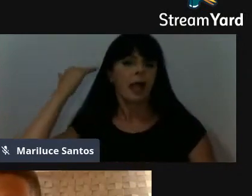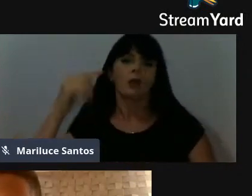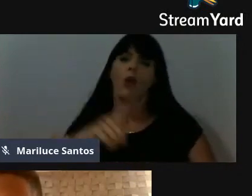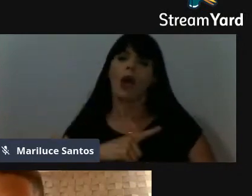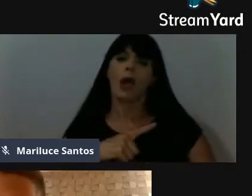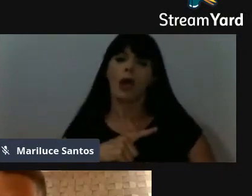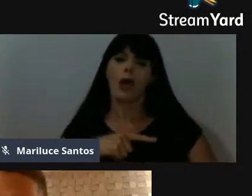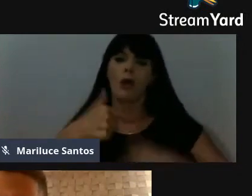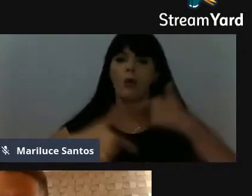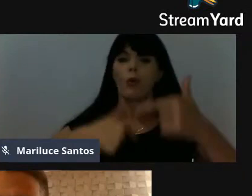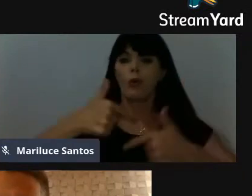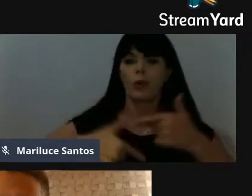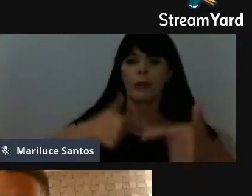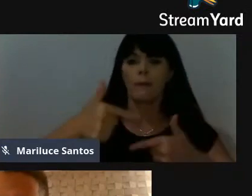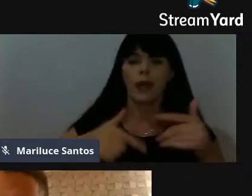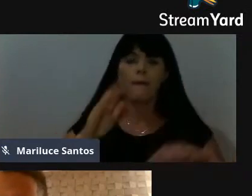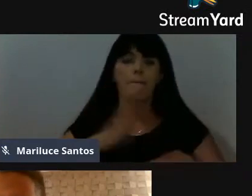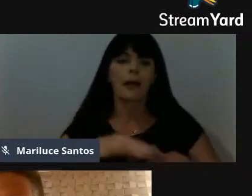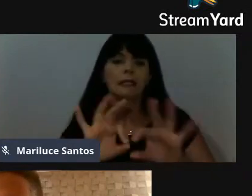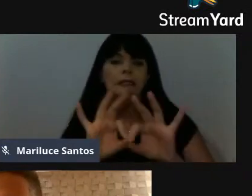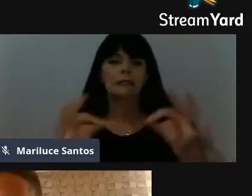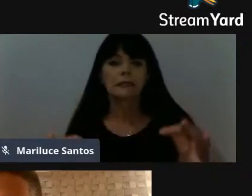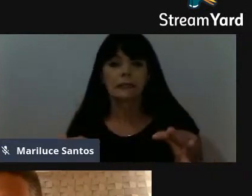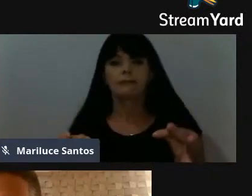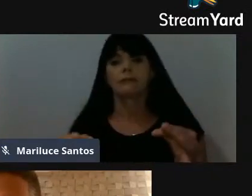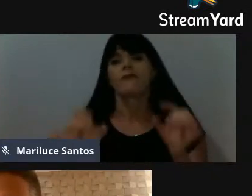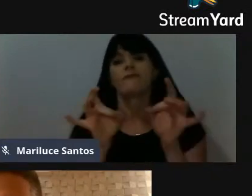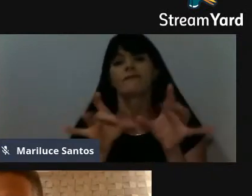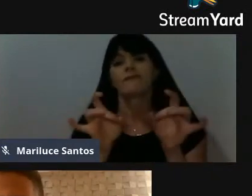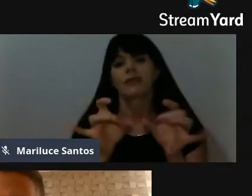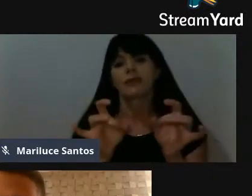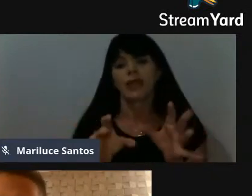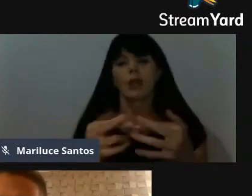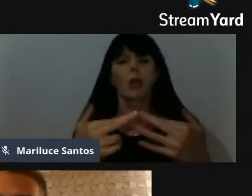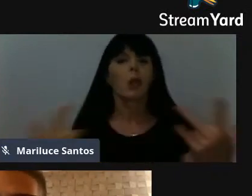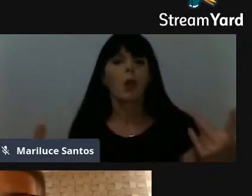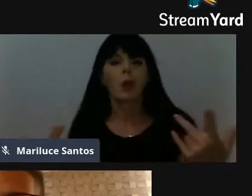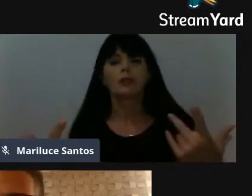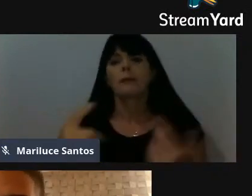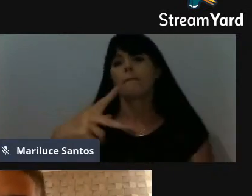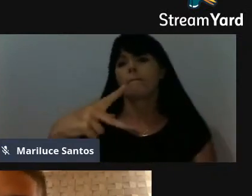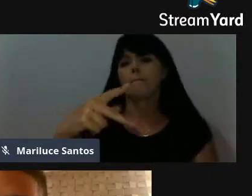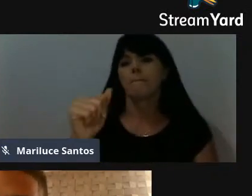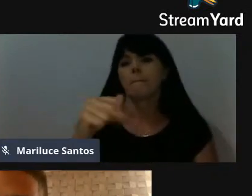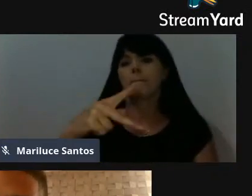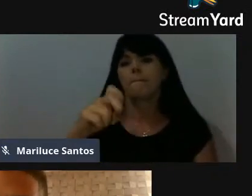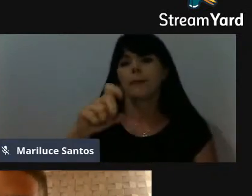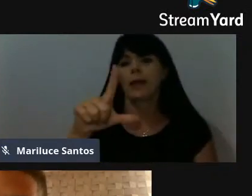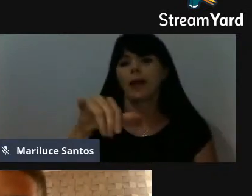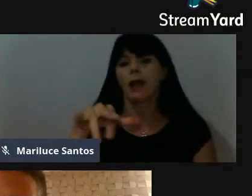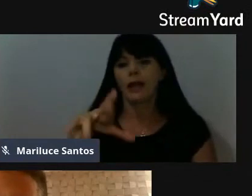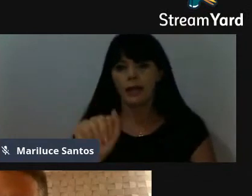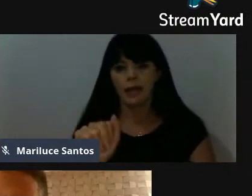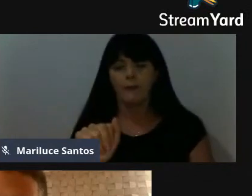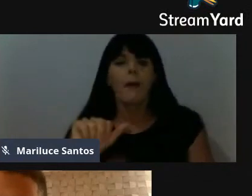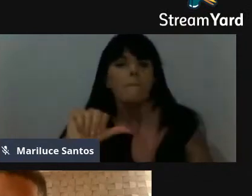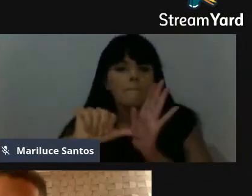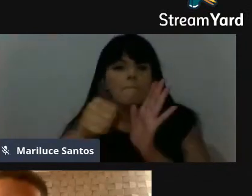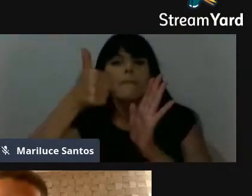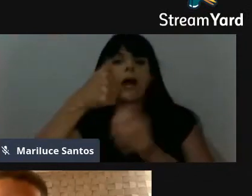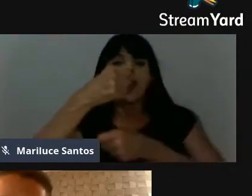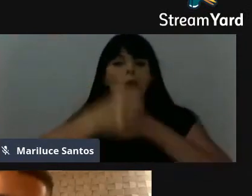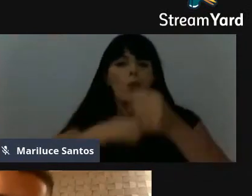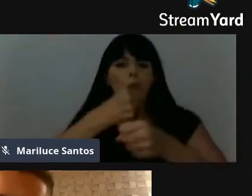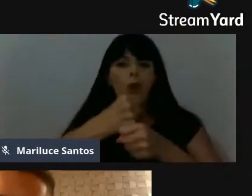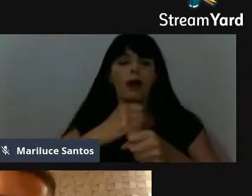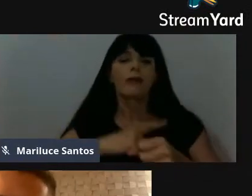Na época, trabalhava em uma... Eu tinha um trabalho mais simples em uma papelaria da cidade, e foi no primeiro ano que houve as